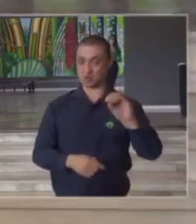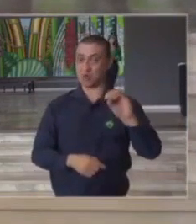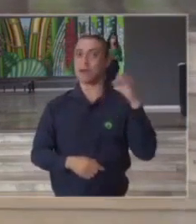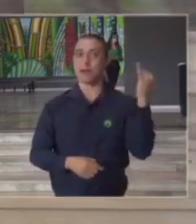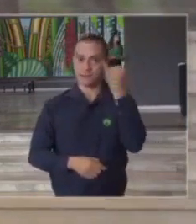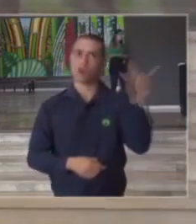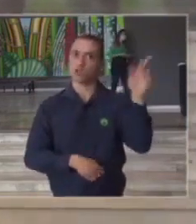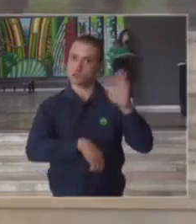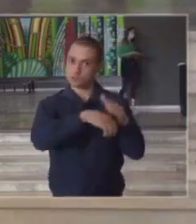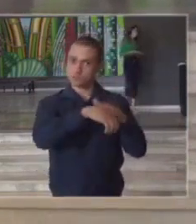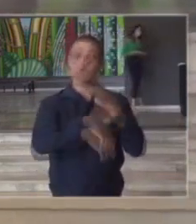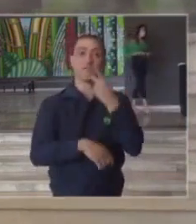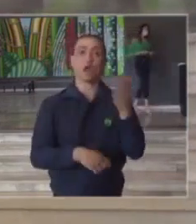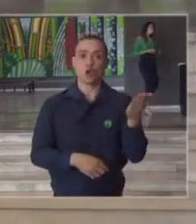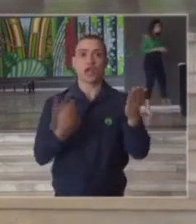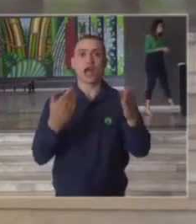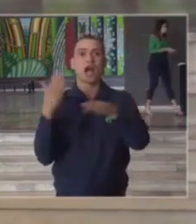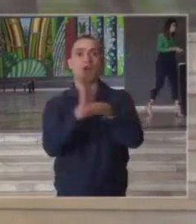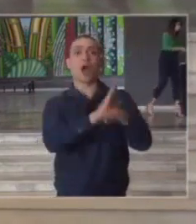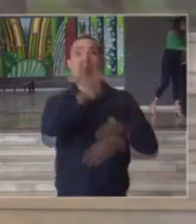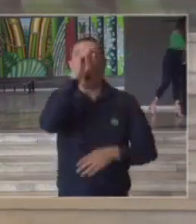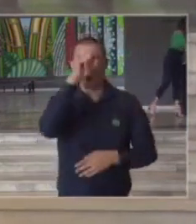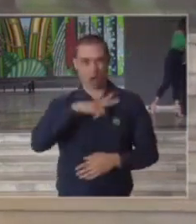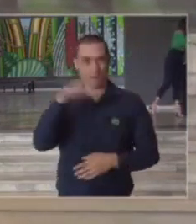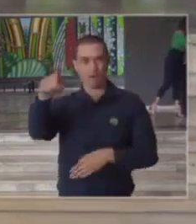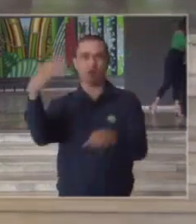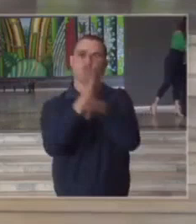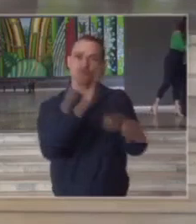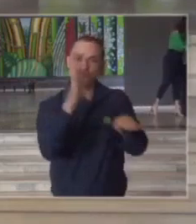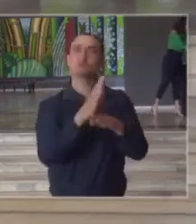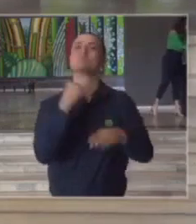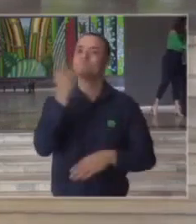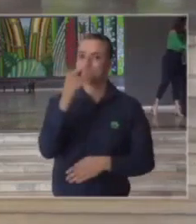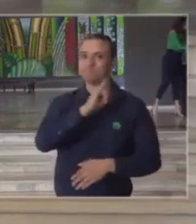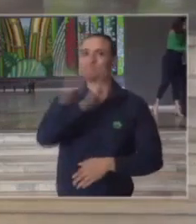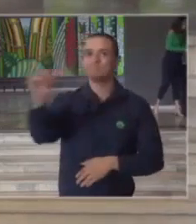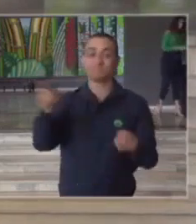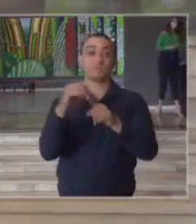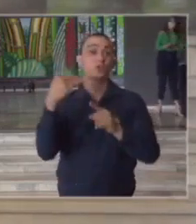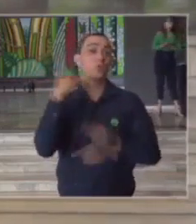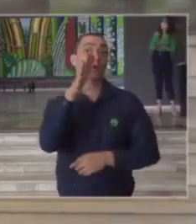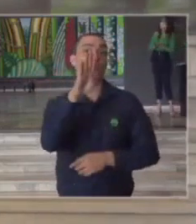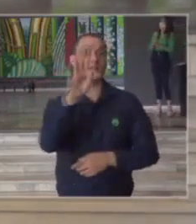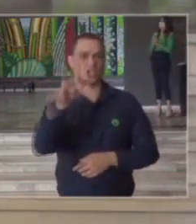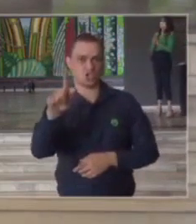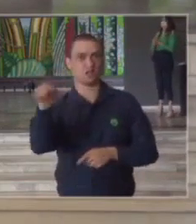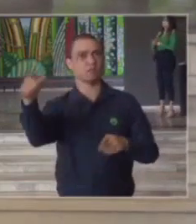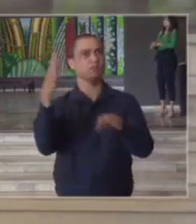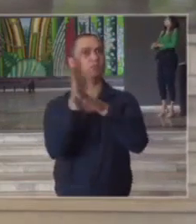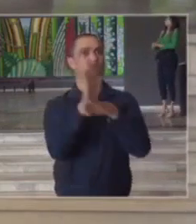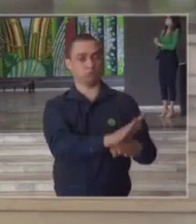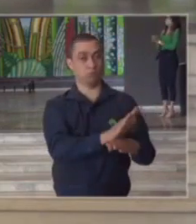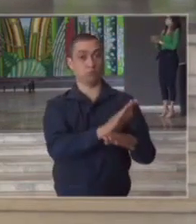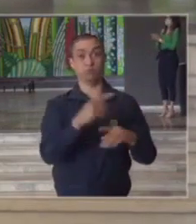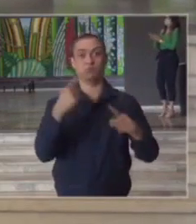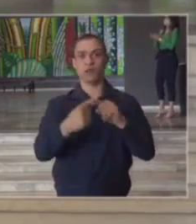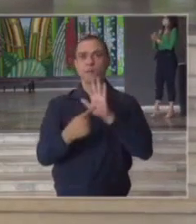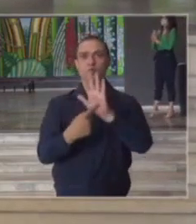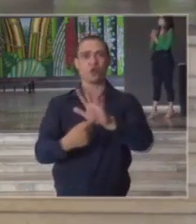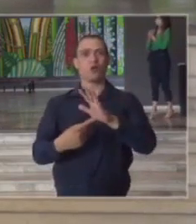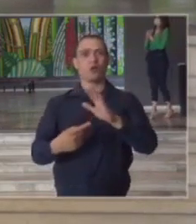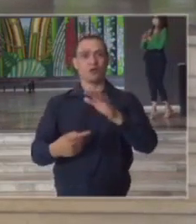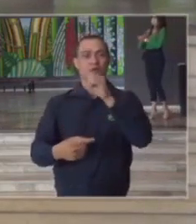importante a sua ênfase a cooperação dos hospitais privados e também do Banco BTG que numa demonstração de